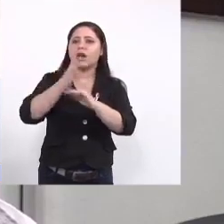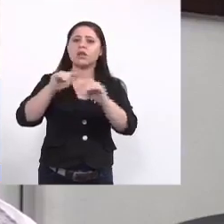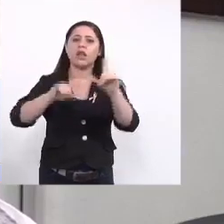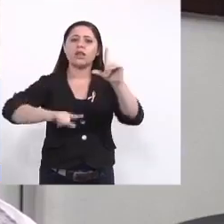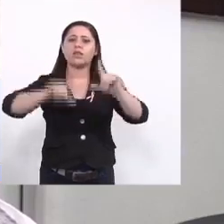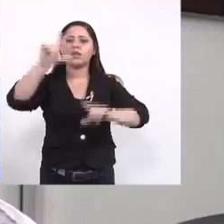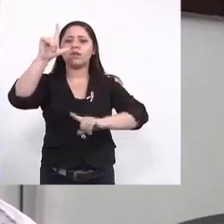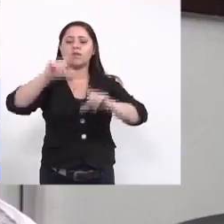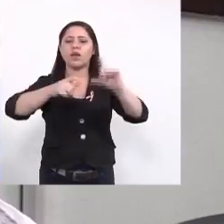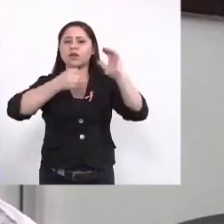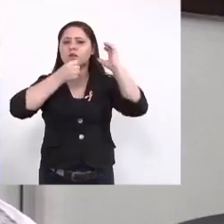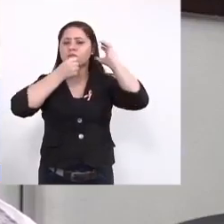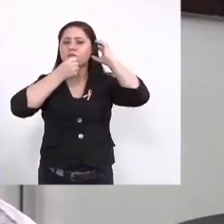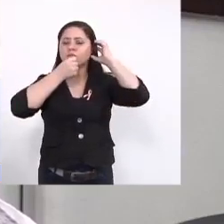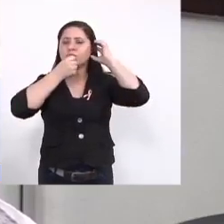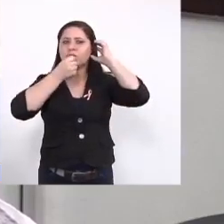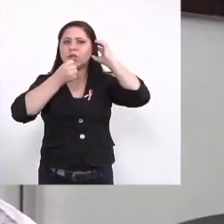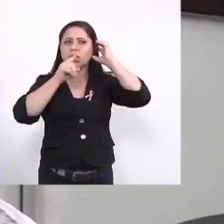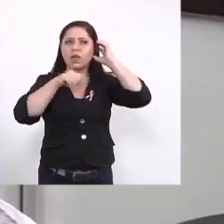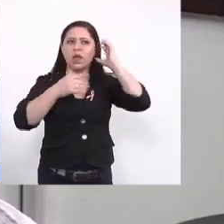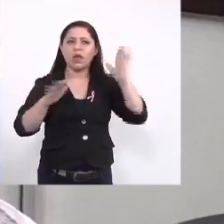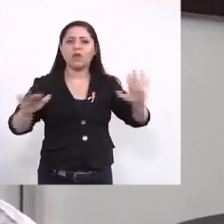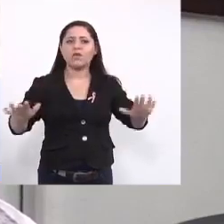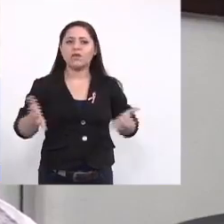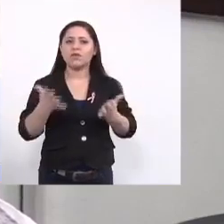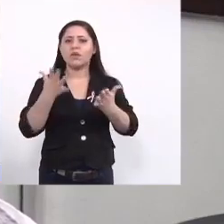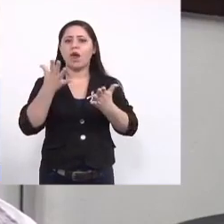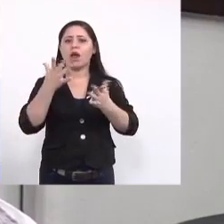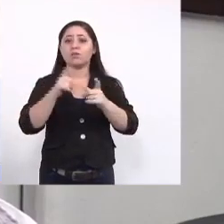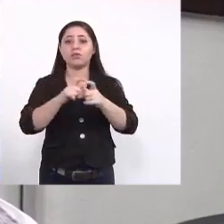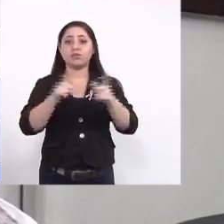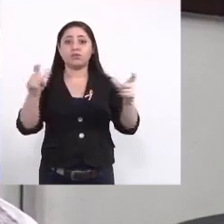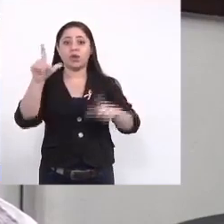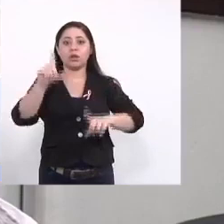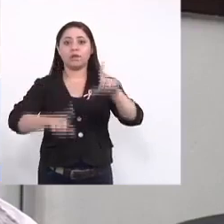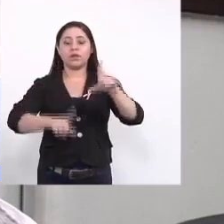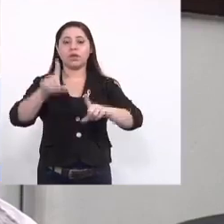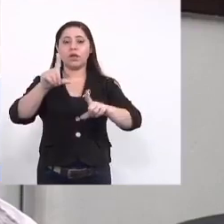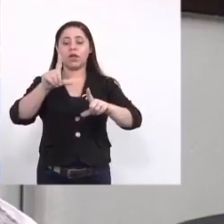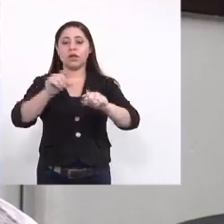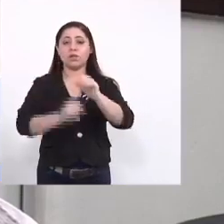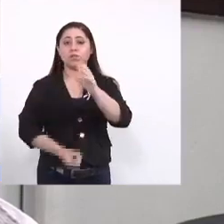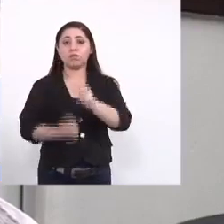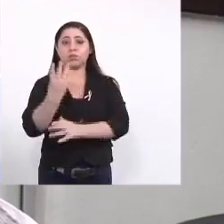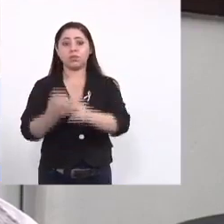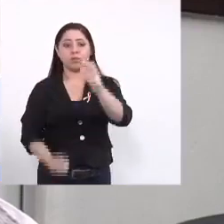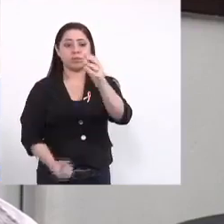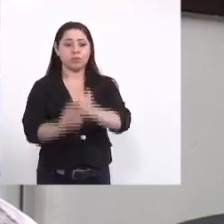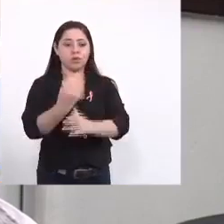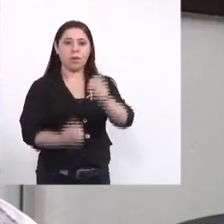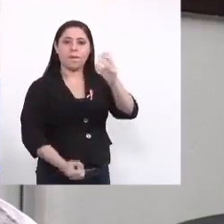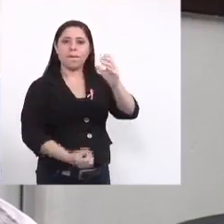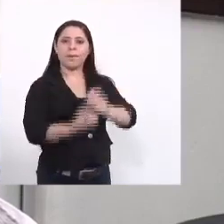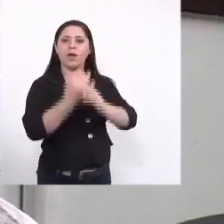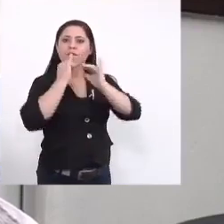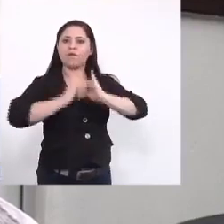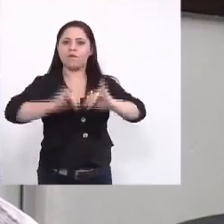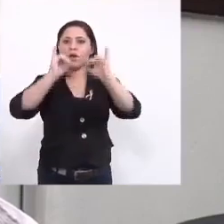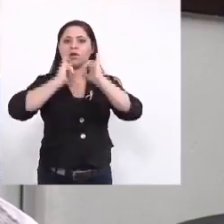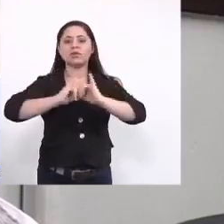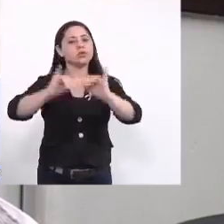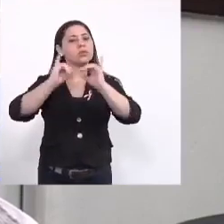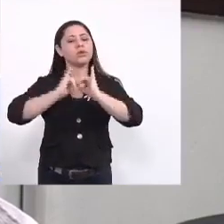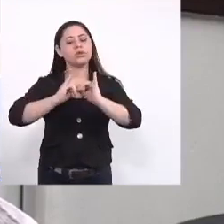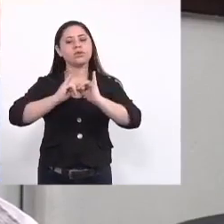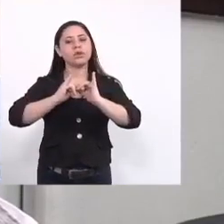incentivar sei lá as grandes mídias para que produzam mais informativos